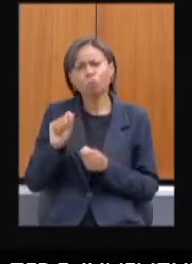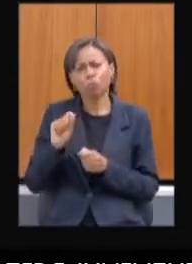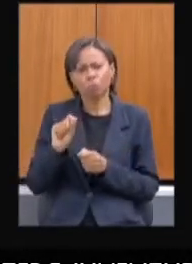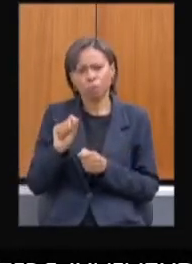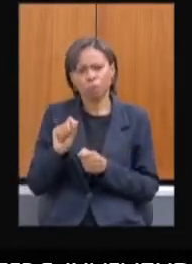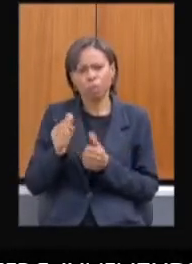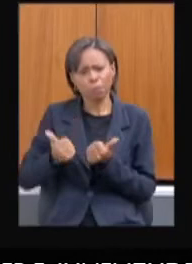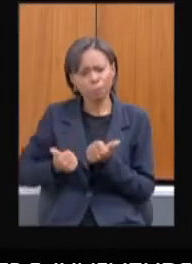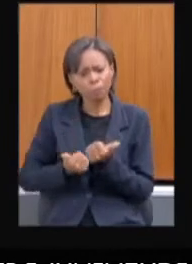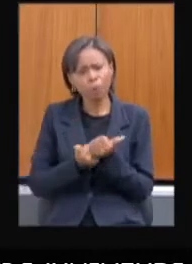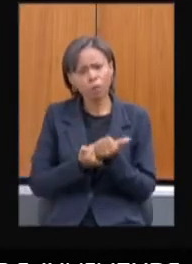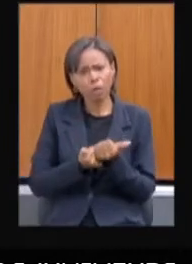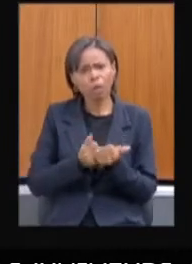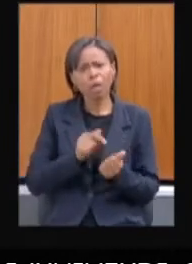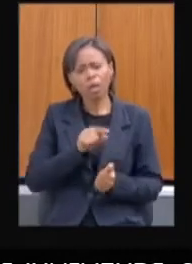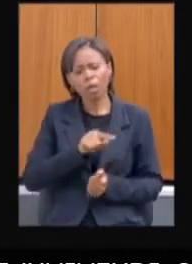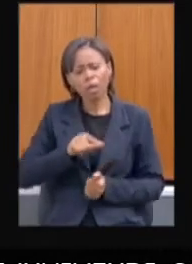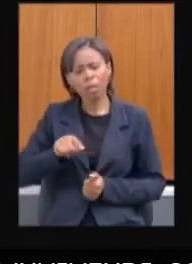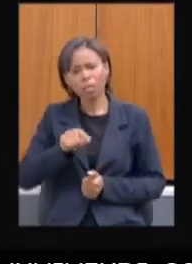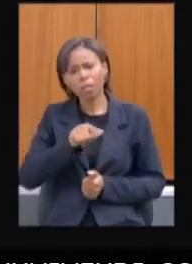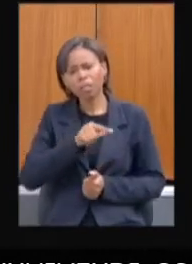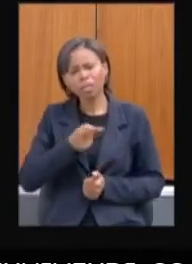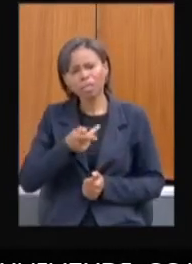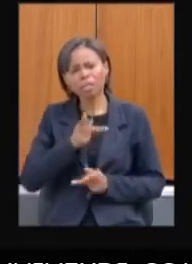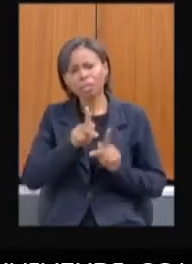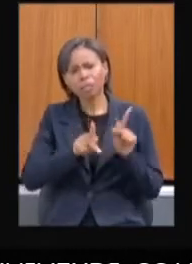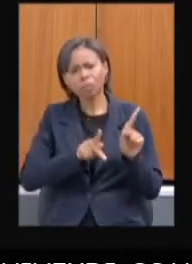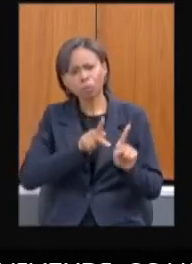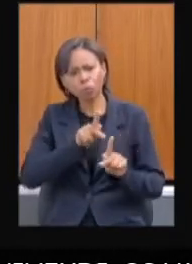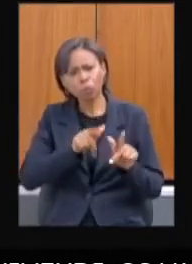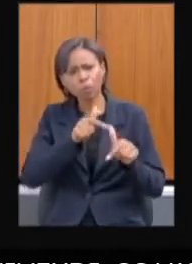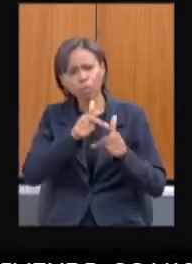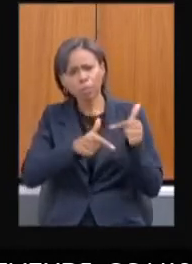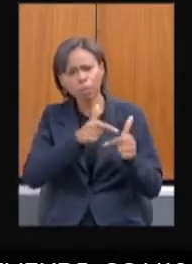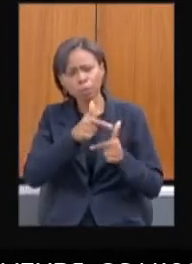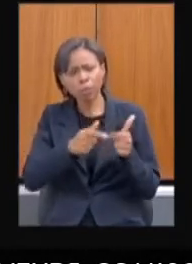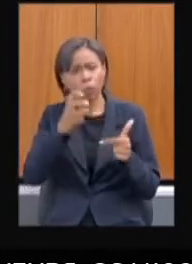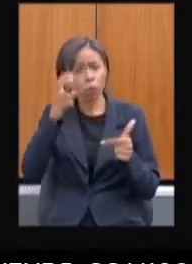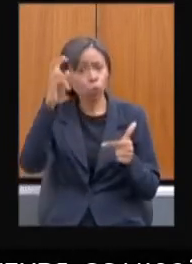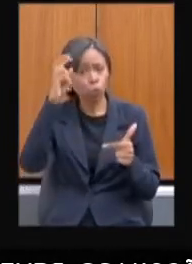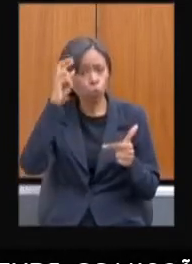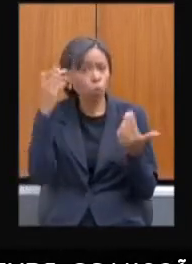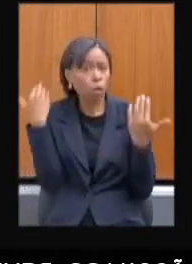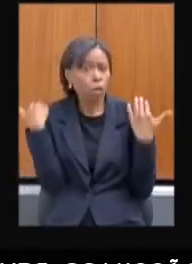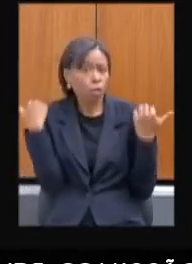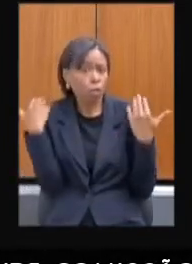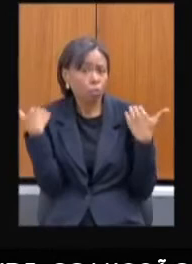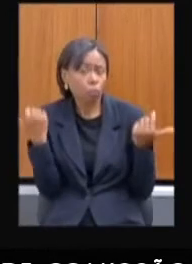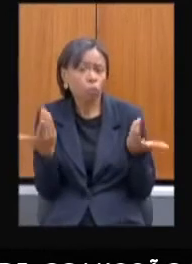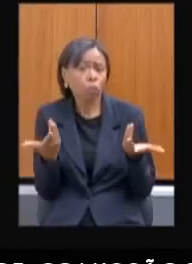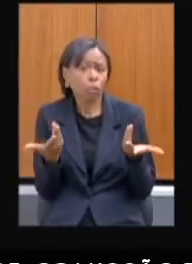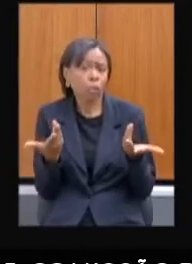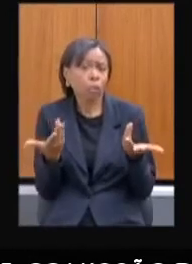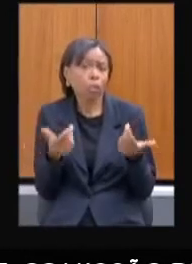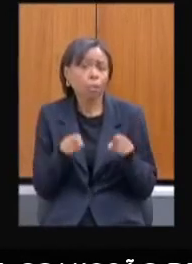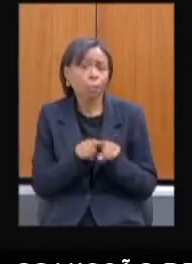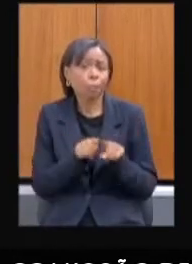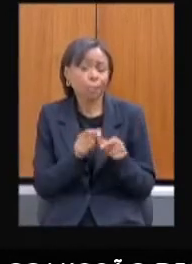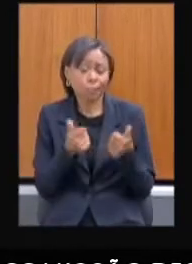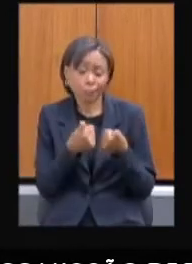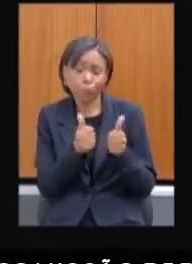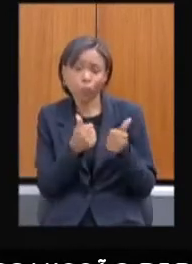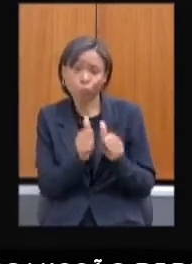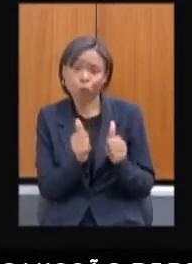estes trabalhadores do setor da cultura, do lazer, do entretenimento, do setor de transporte